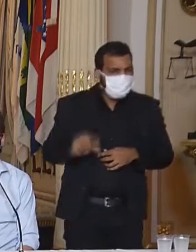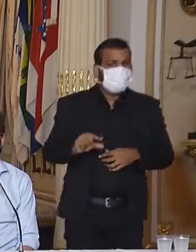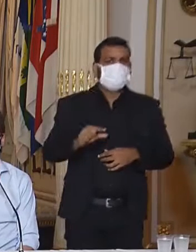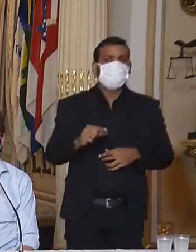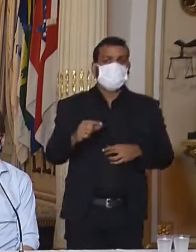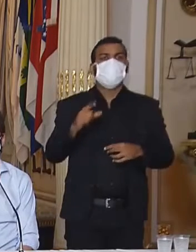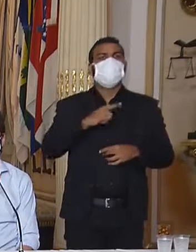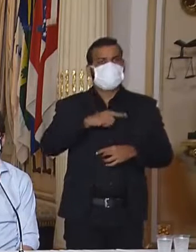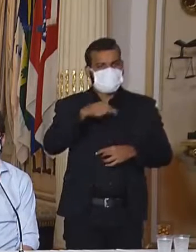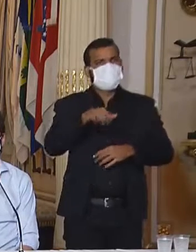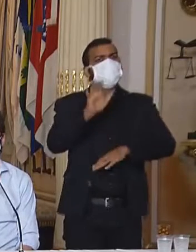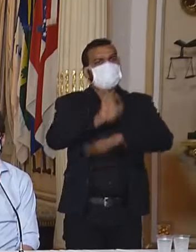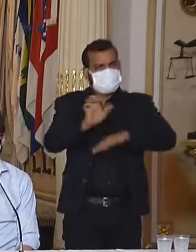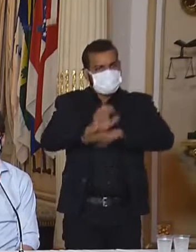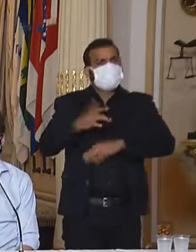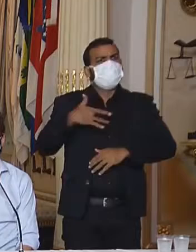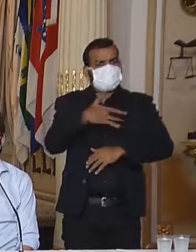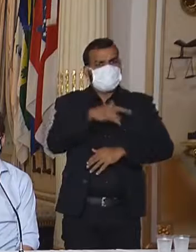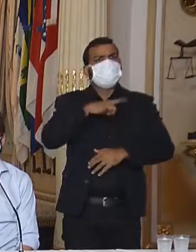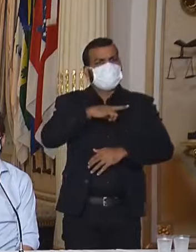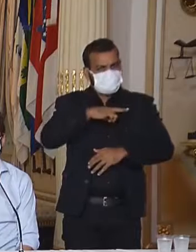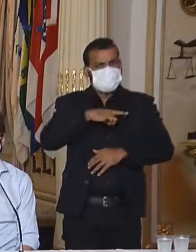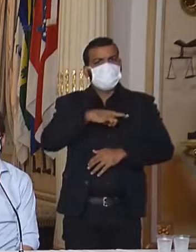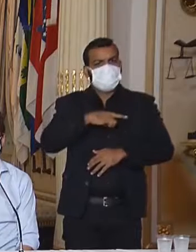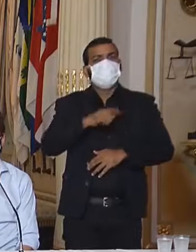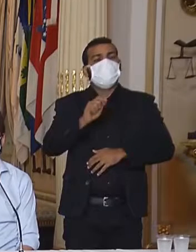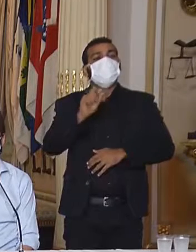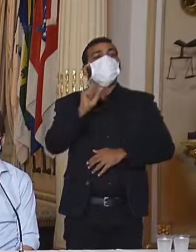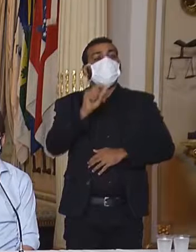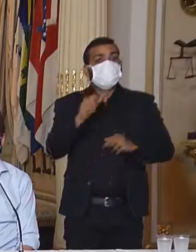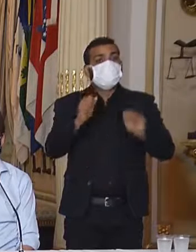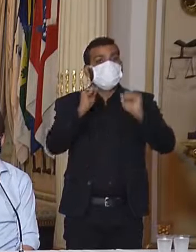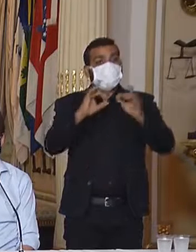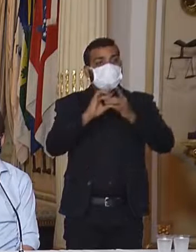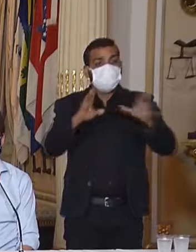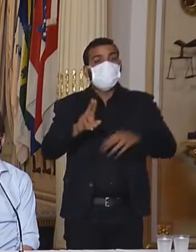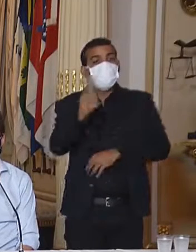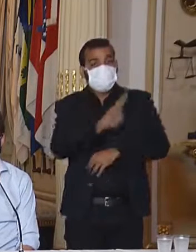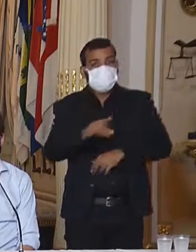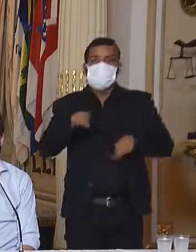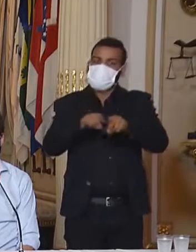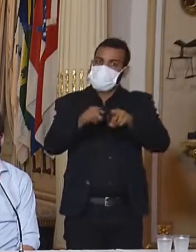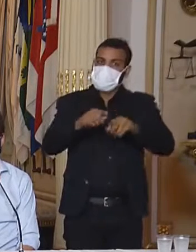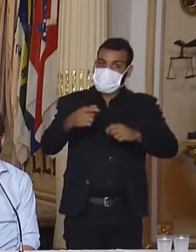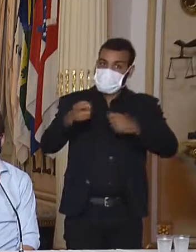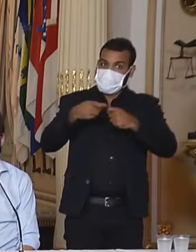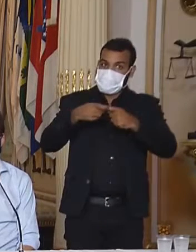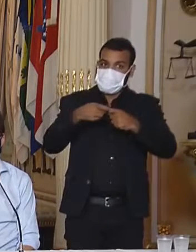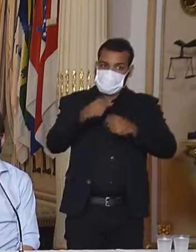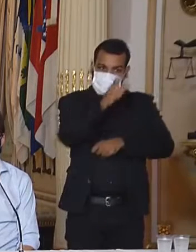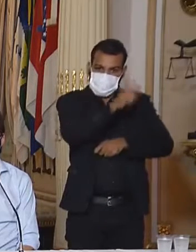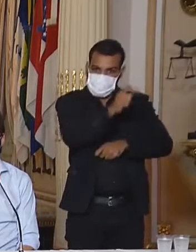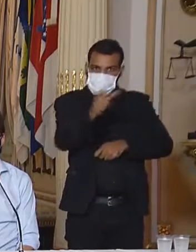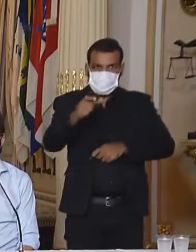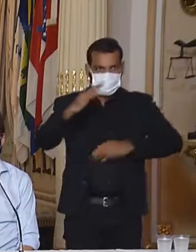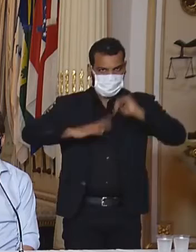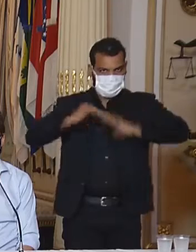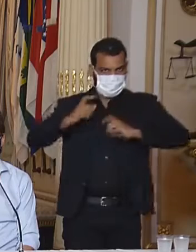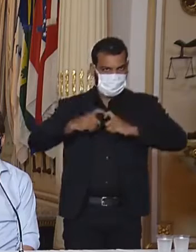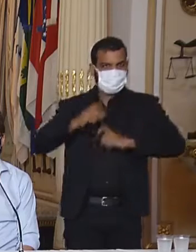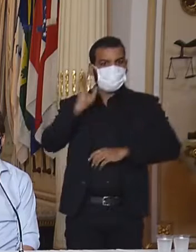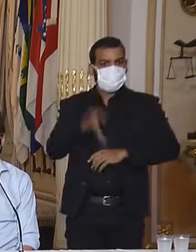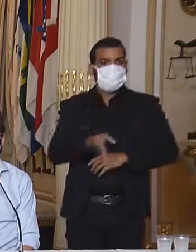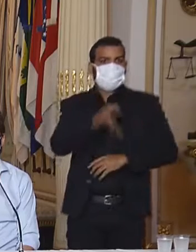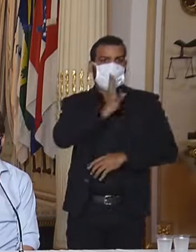rede estadual de saúde para a utilização e os médicos, obviamente, já estão todos atentos